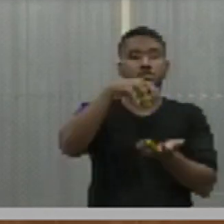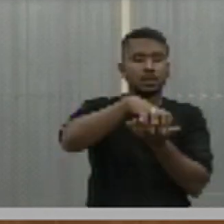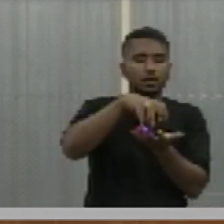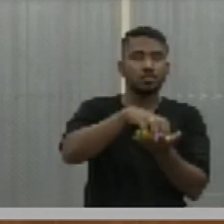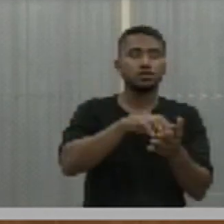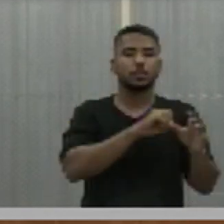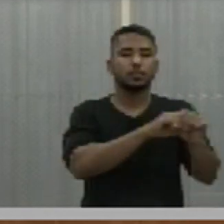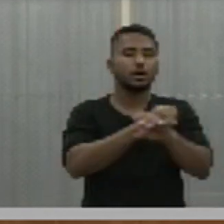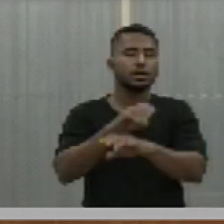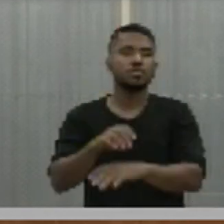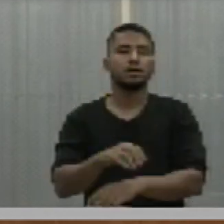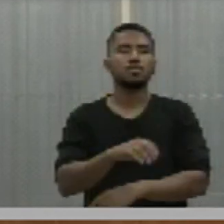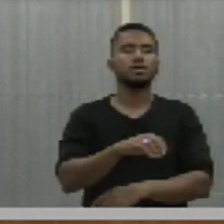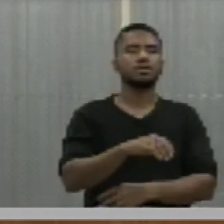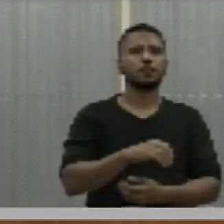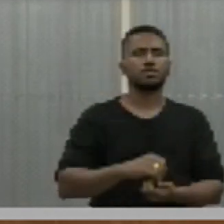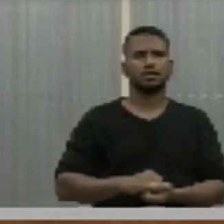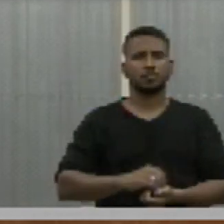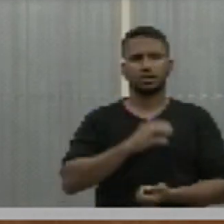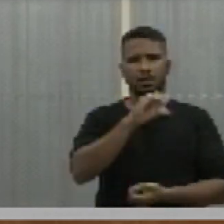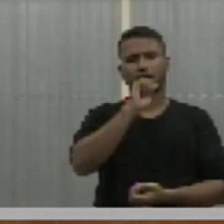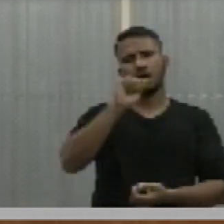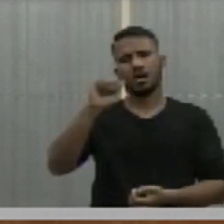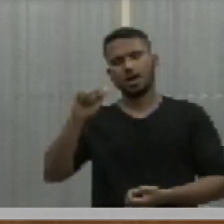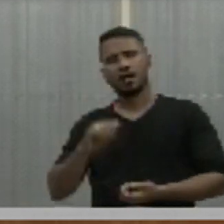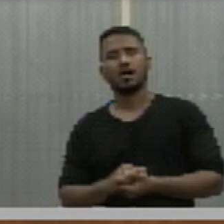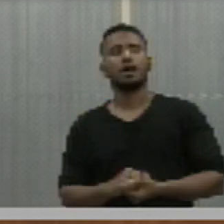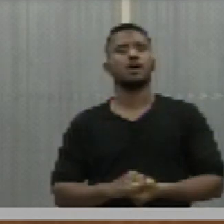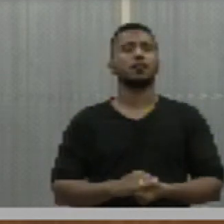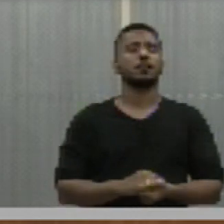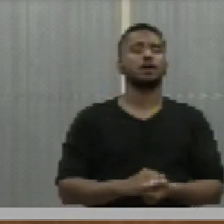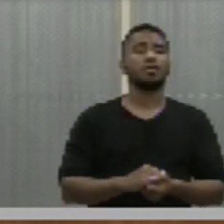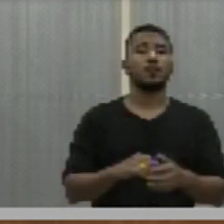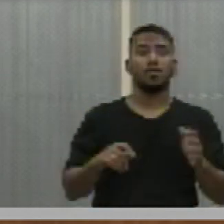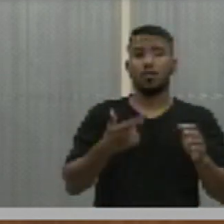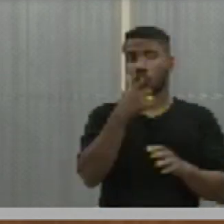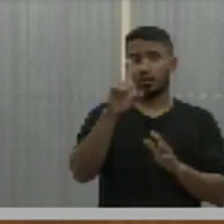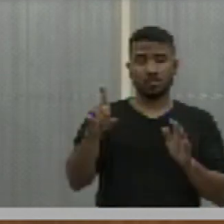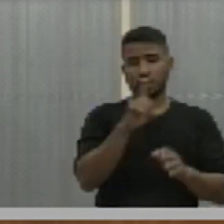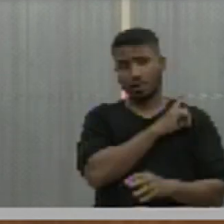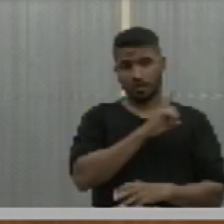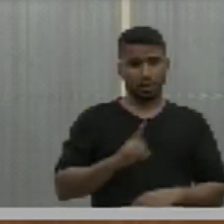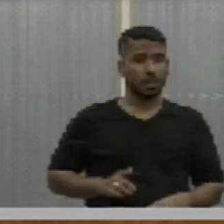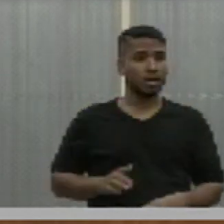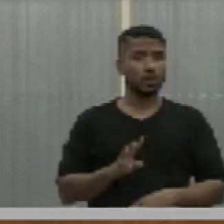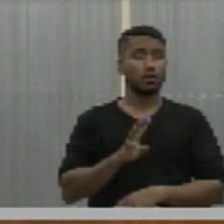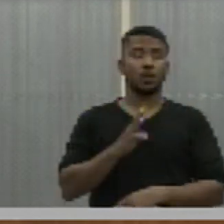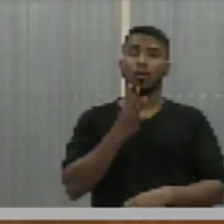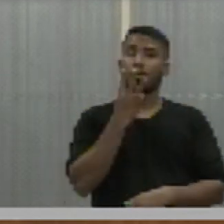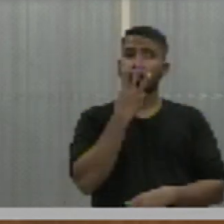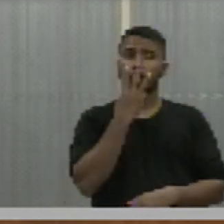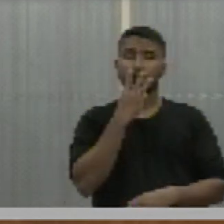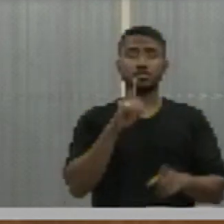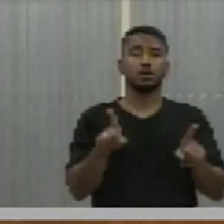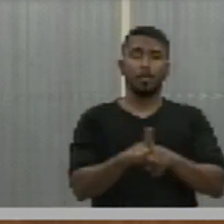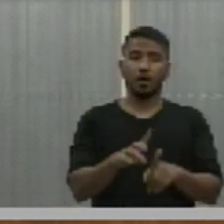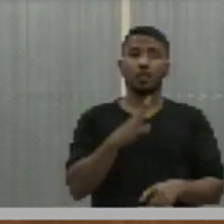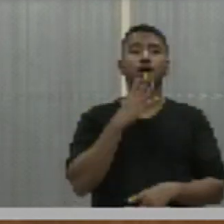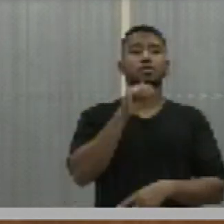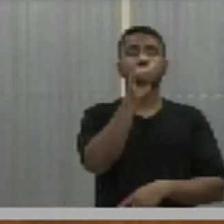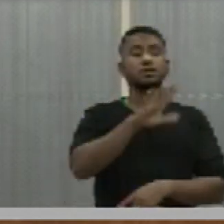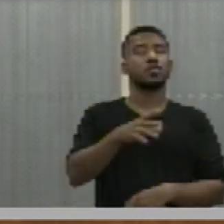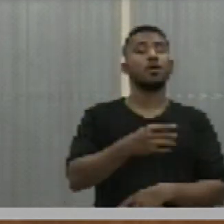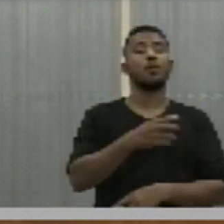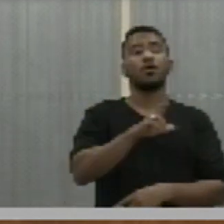CEAA, um de autoria do deputado Wilson Brandão, reconhece utilidade pública, associação